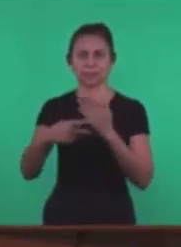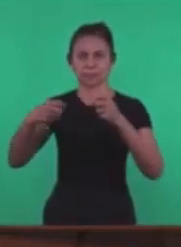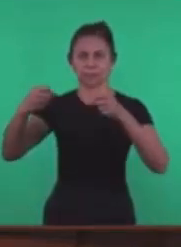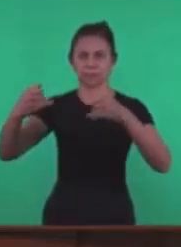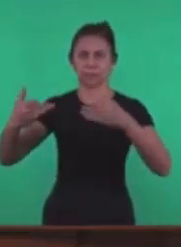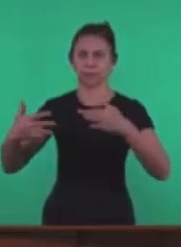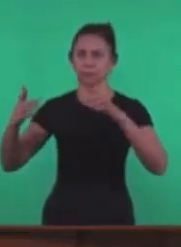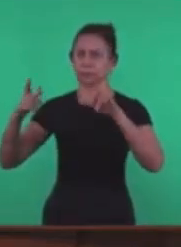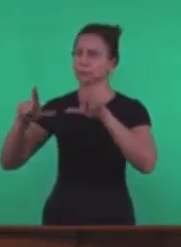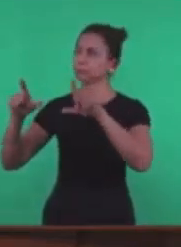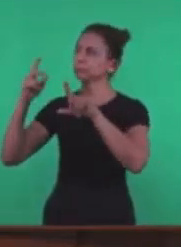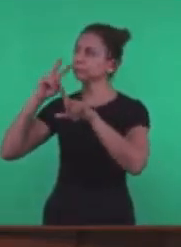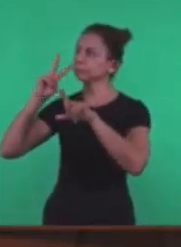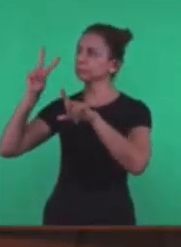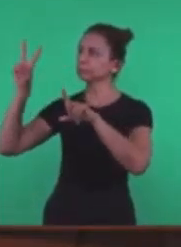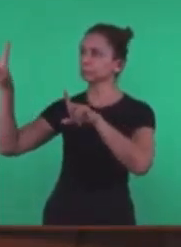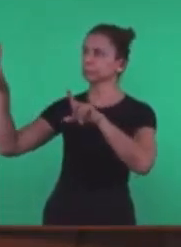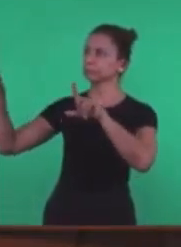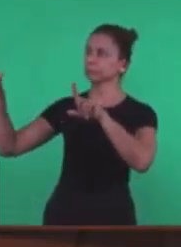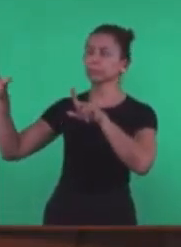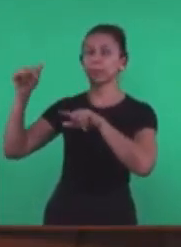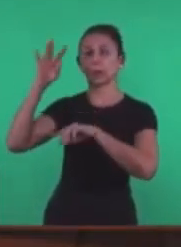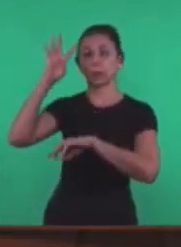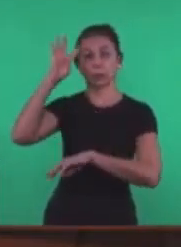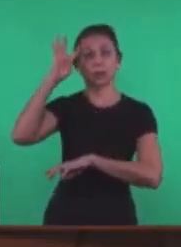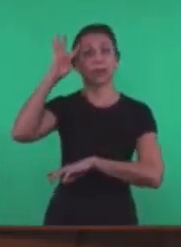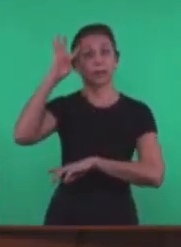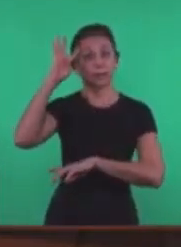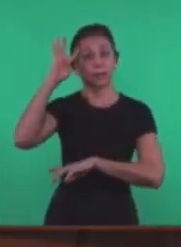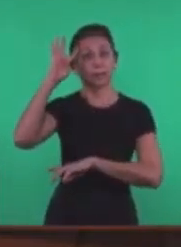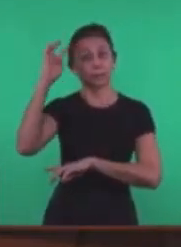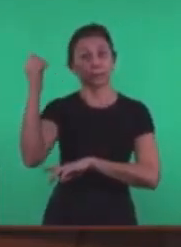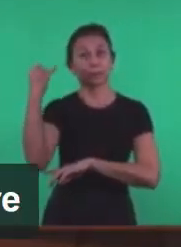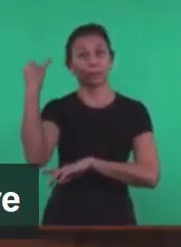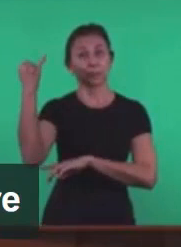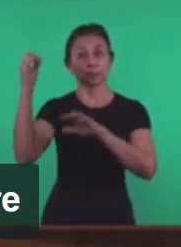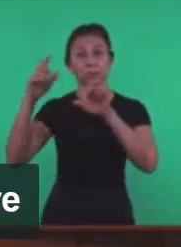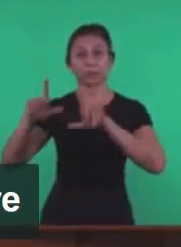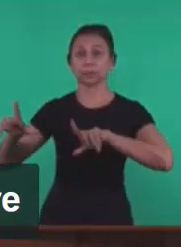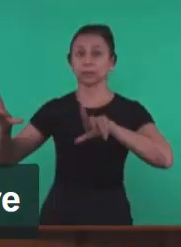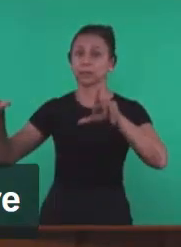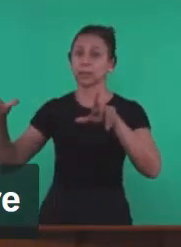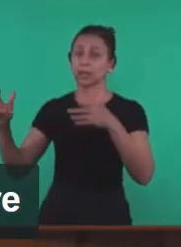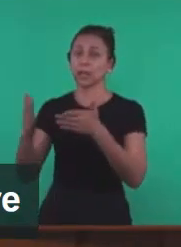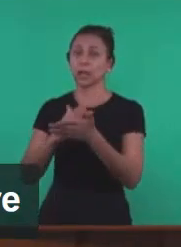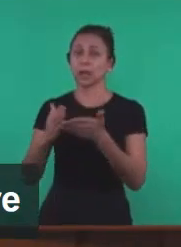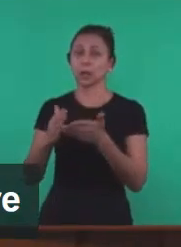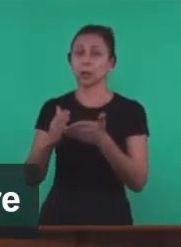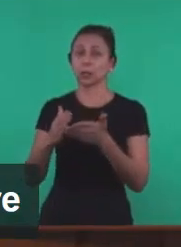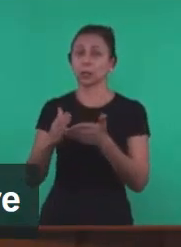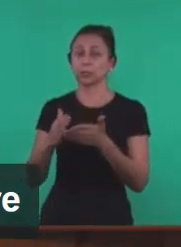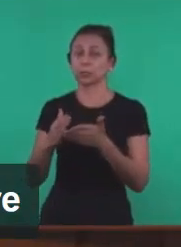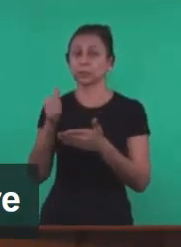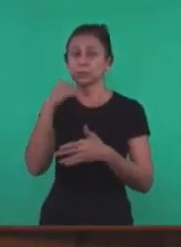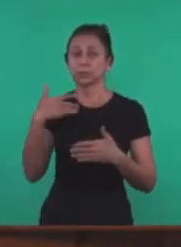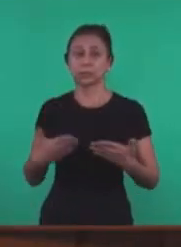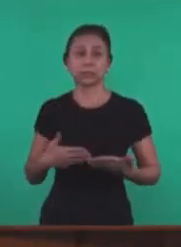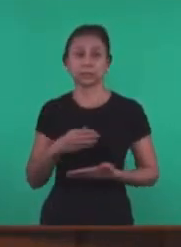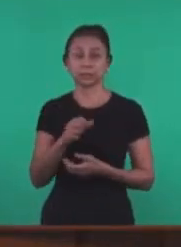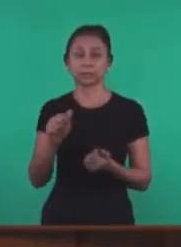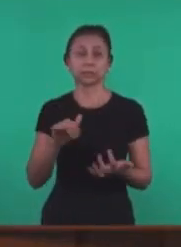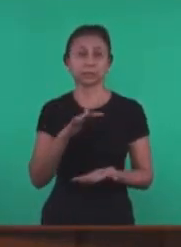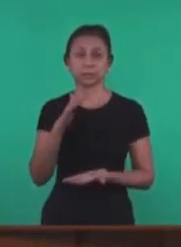Colocamos no quadro Na quarta-feira Muitas irmãs Não abriram o satélite Porque não ouviram Aqui